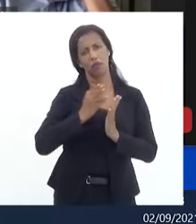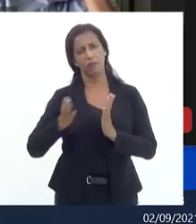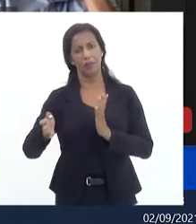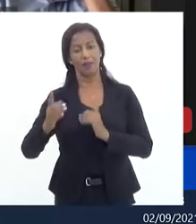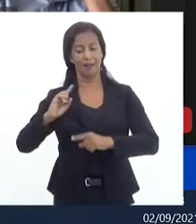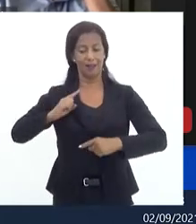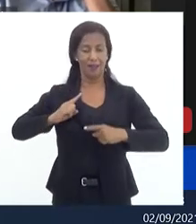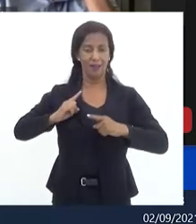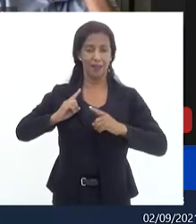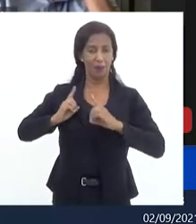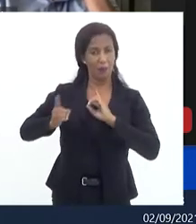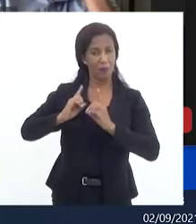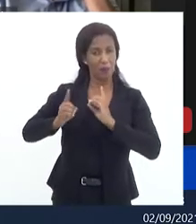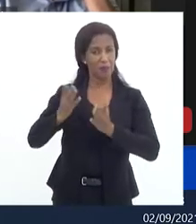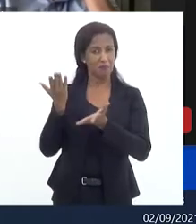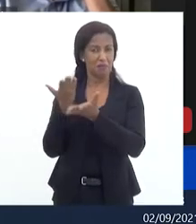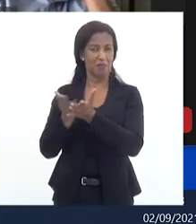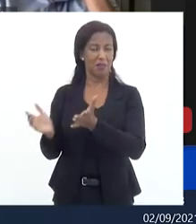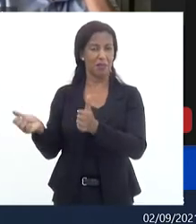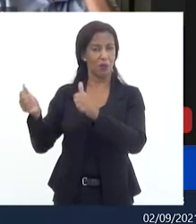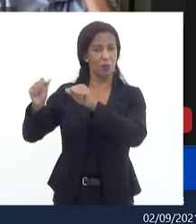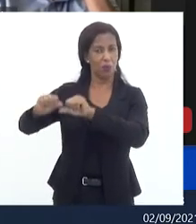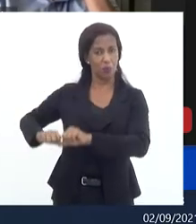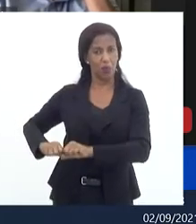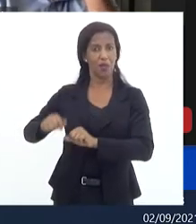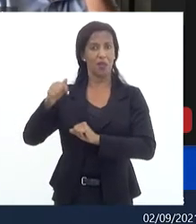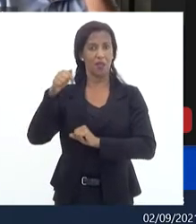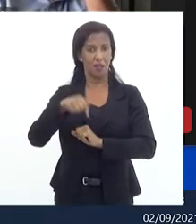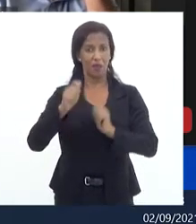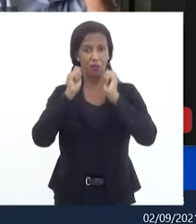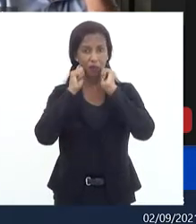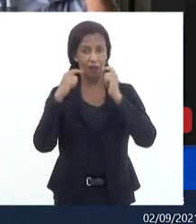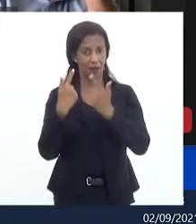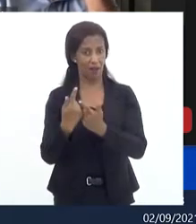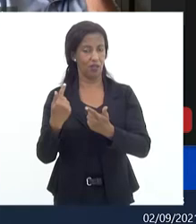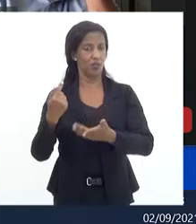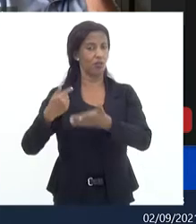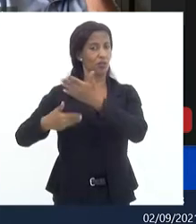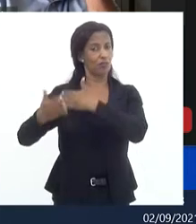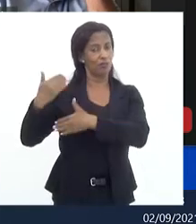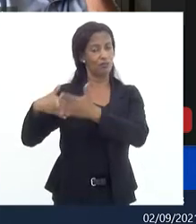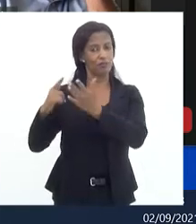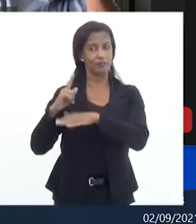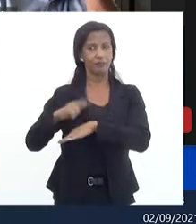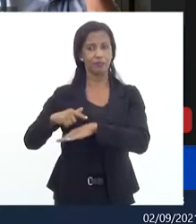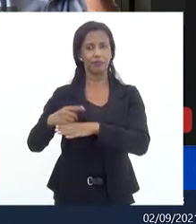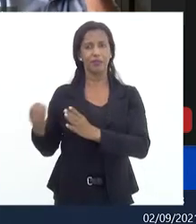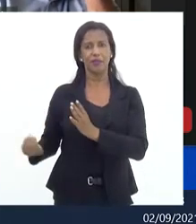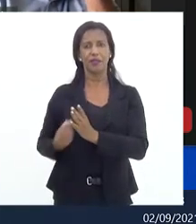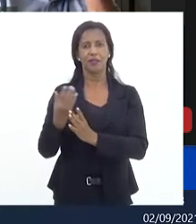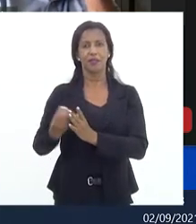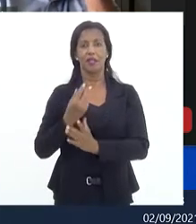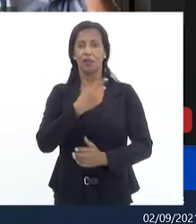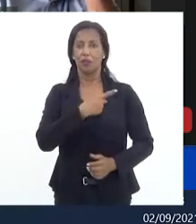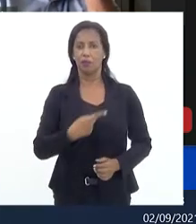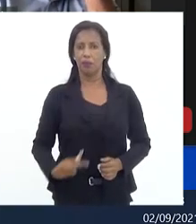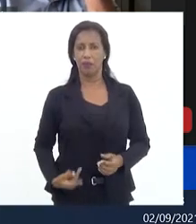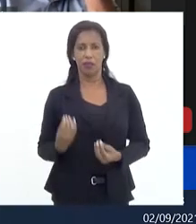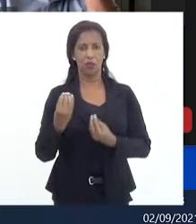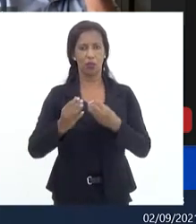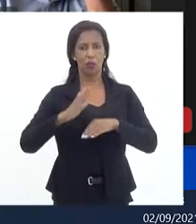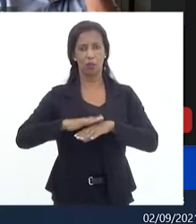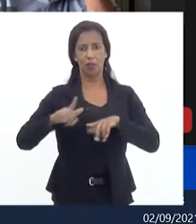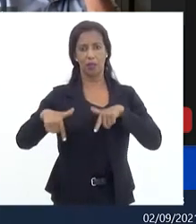política que acaba precarizada e foi essa casa que há algum tempo atrás por iniciativa de seu presidente com uma